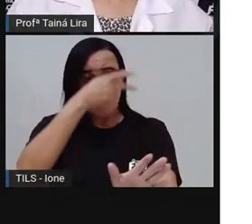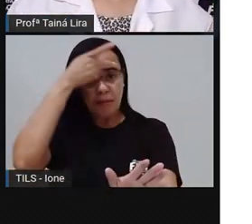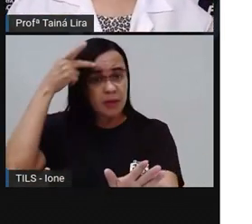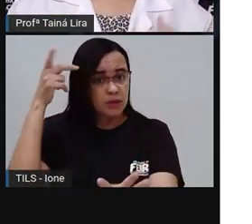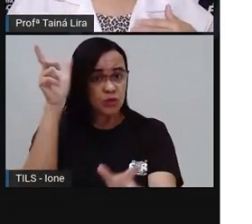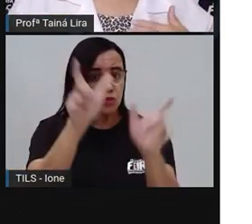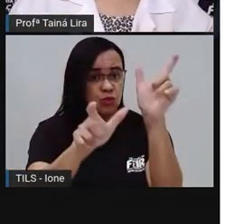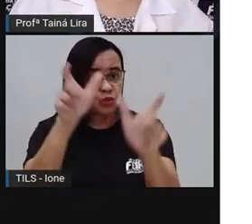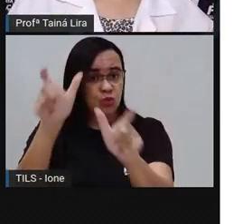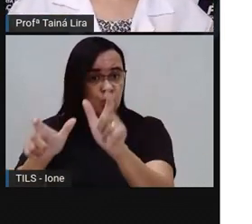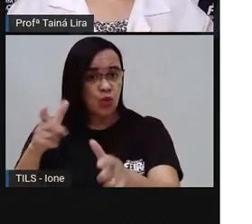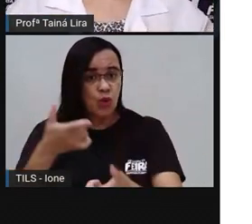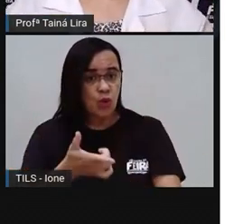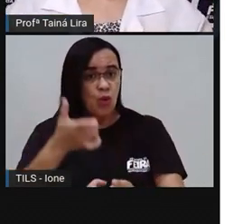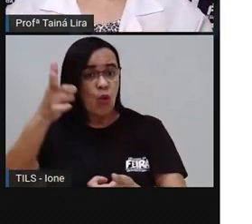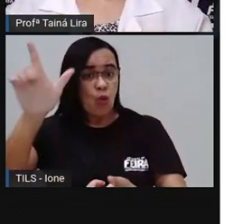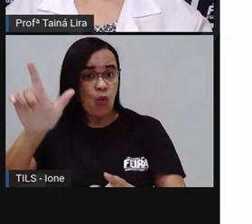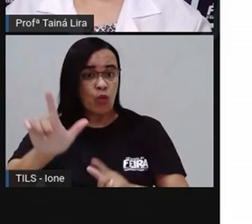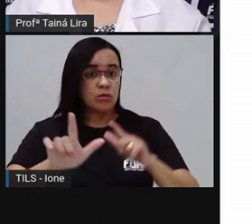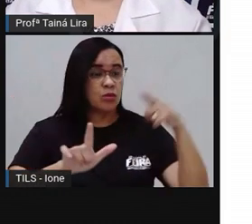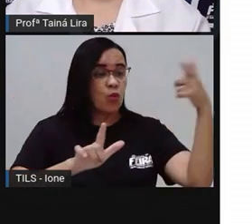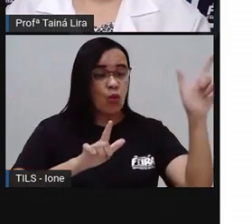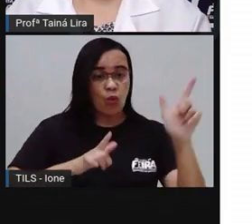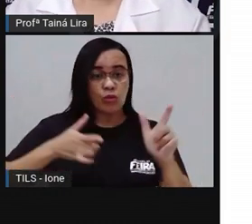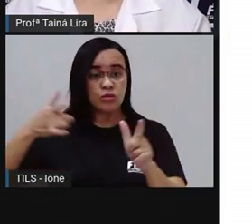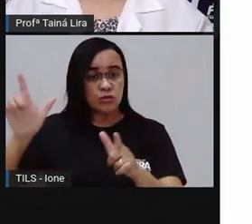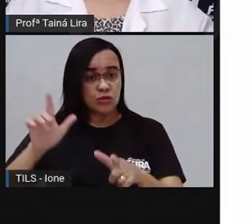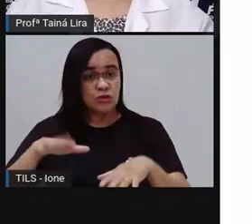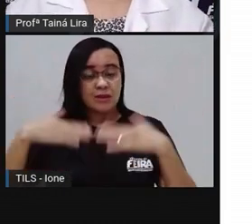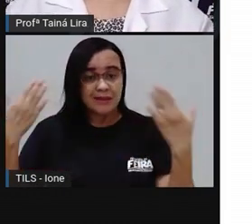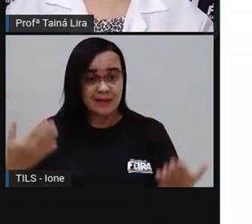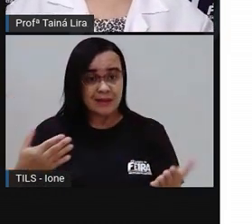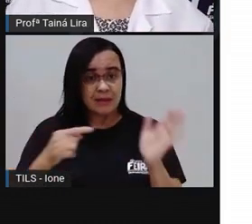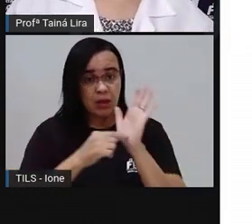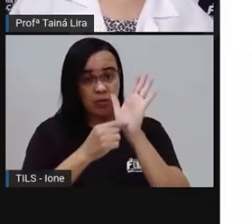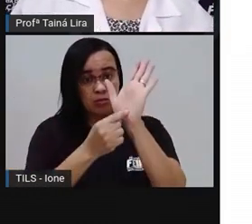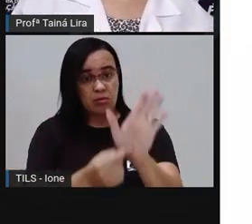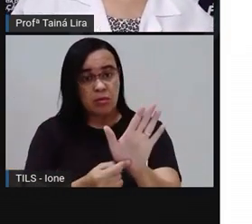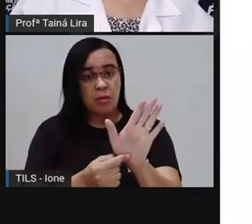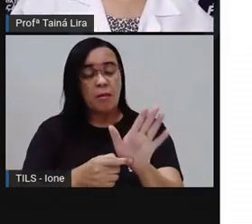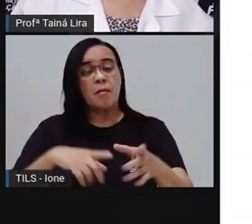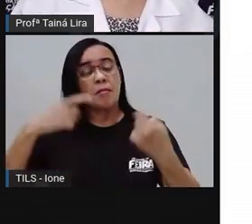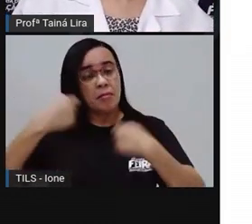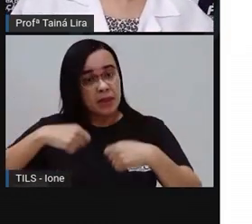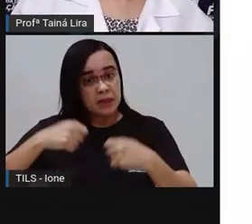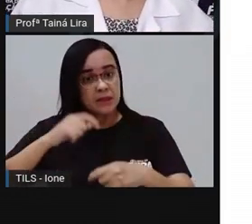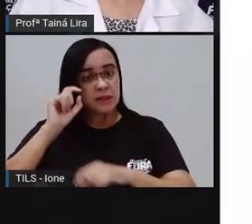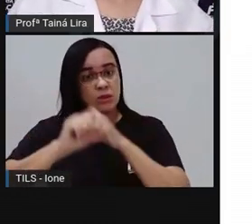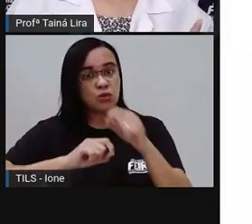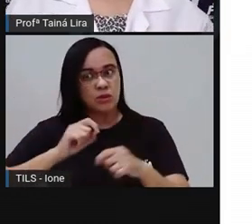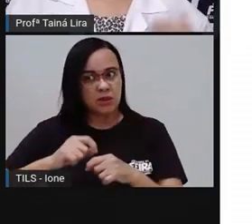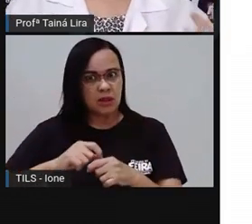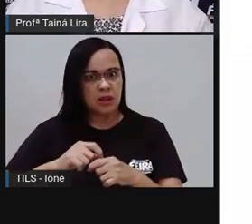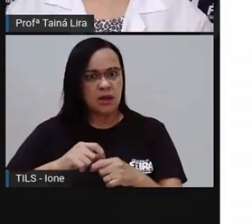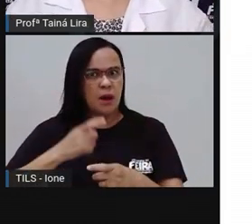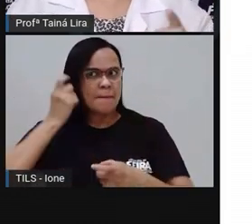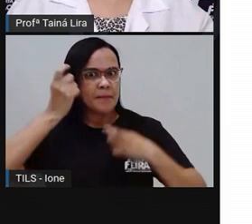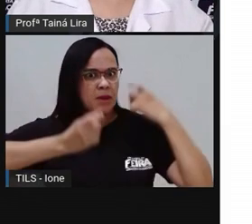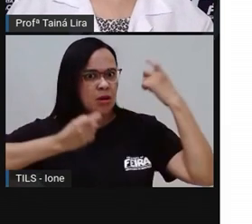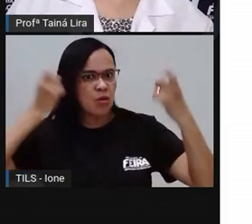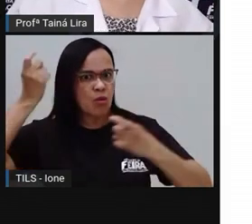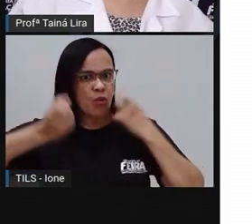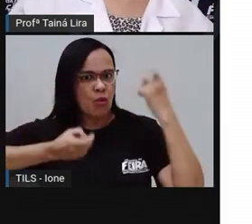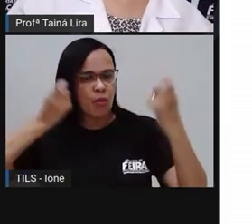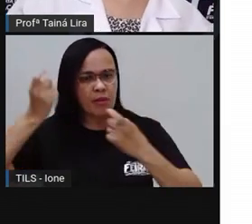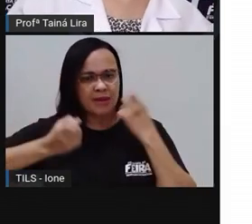bom? E aí tem outras coisas que você tem que se preocupar, né? Quando você está apresentando. Por quê? Olha